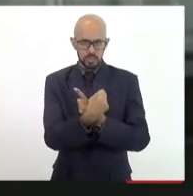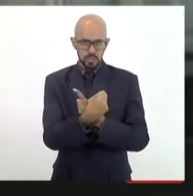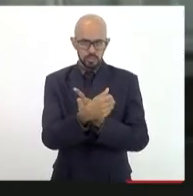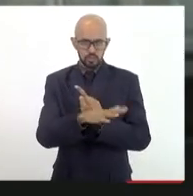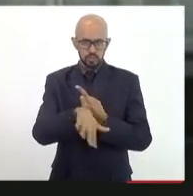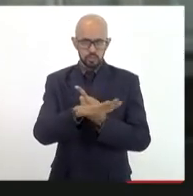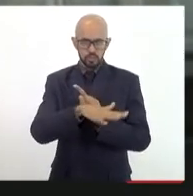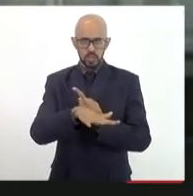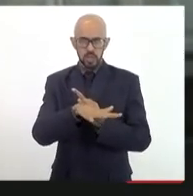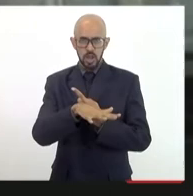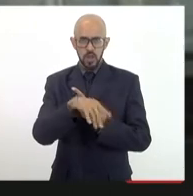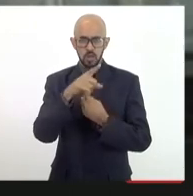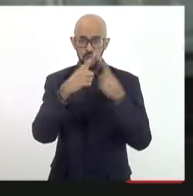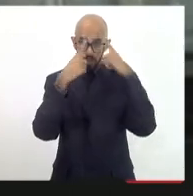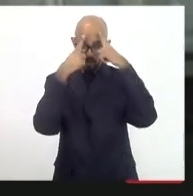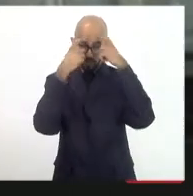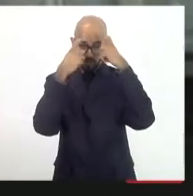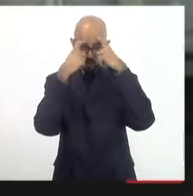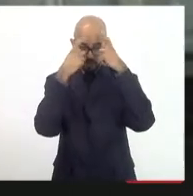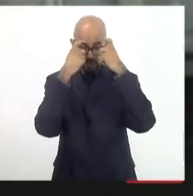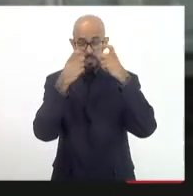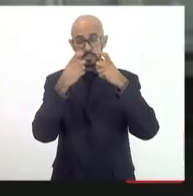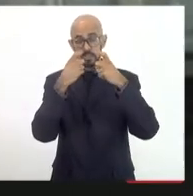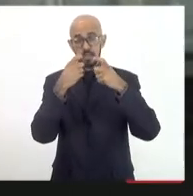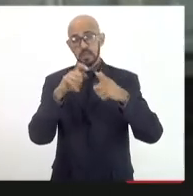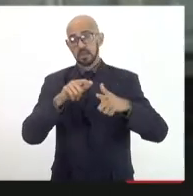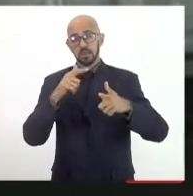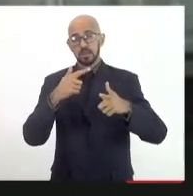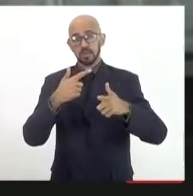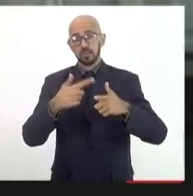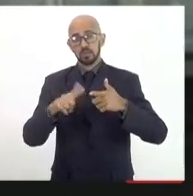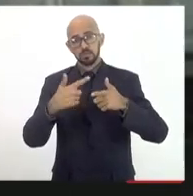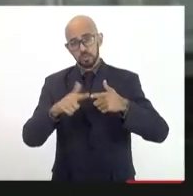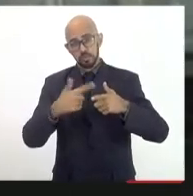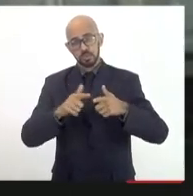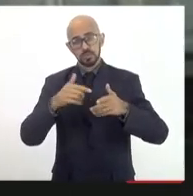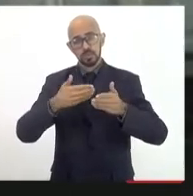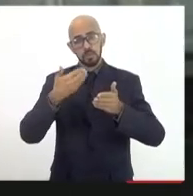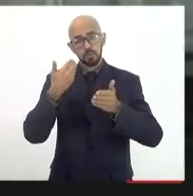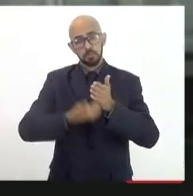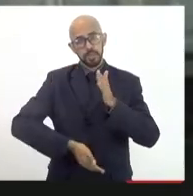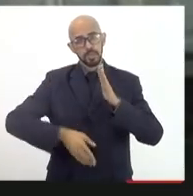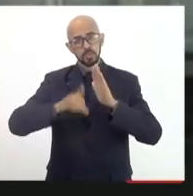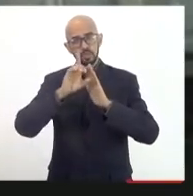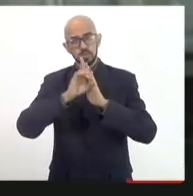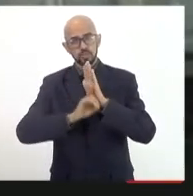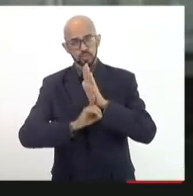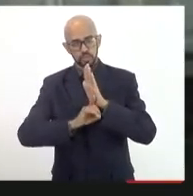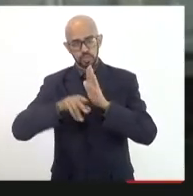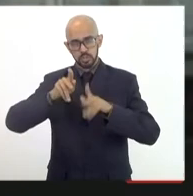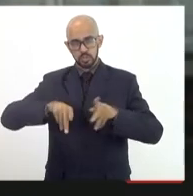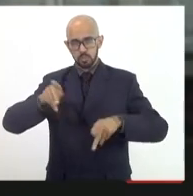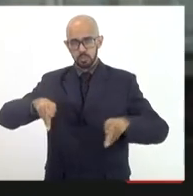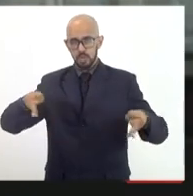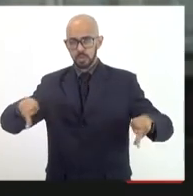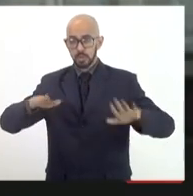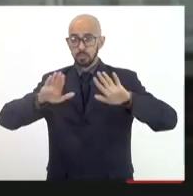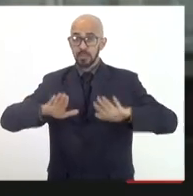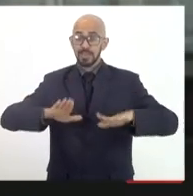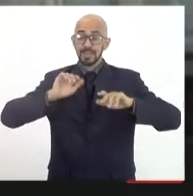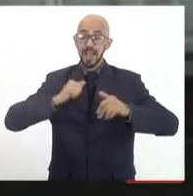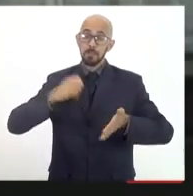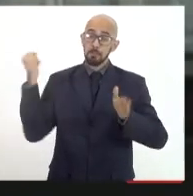violência e pela perda de direitos da população. Mas eu acho que a marca da